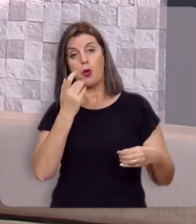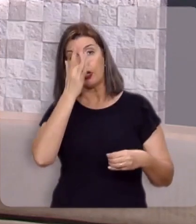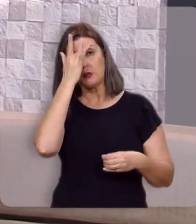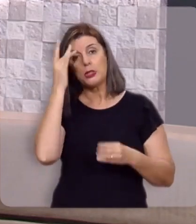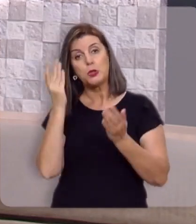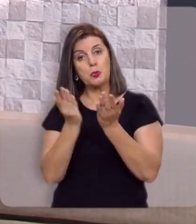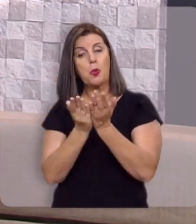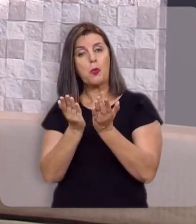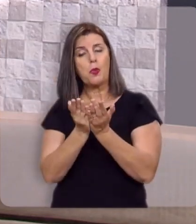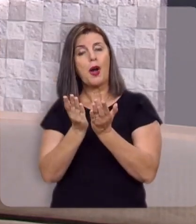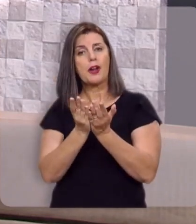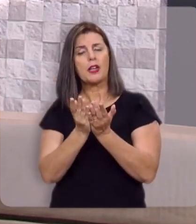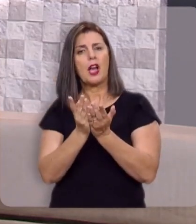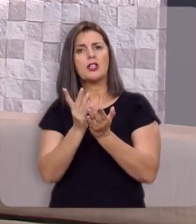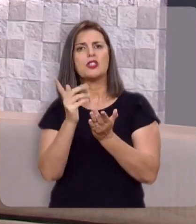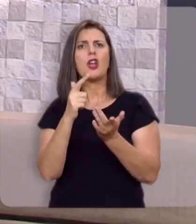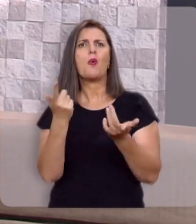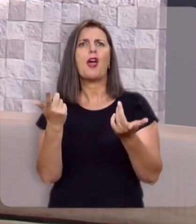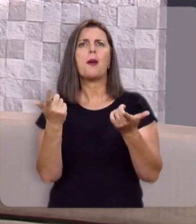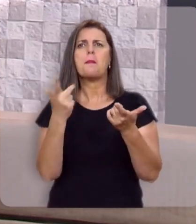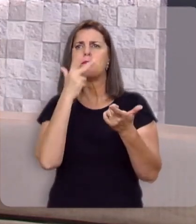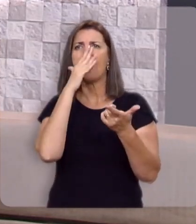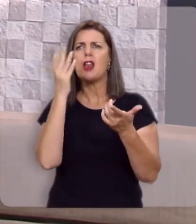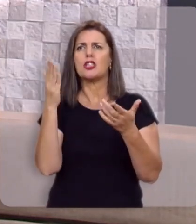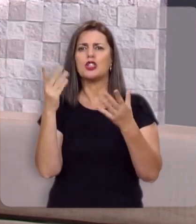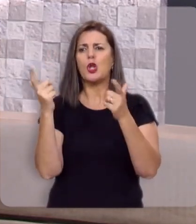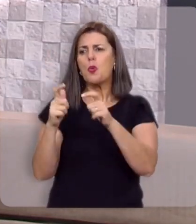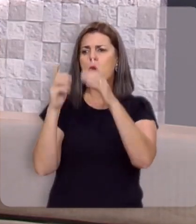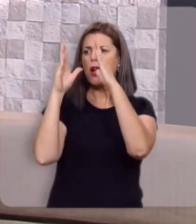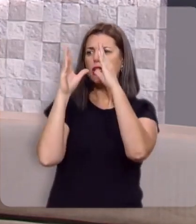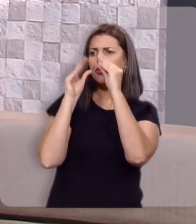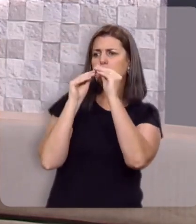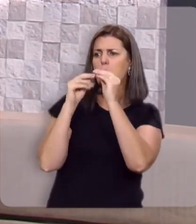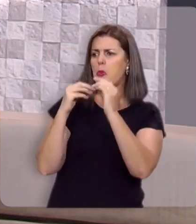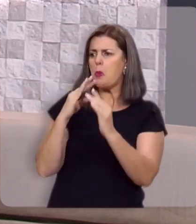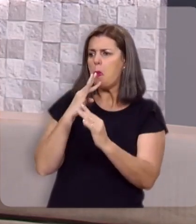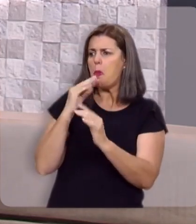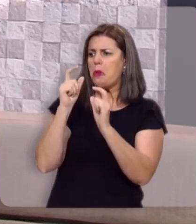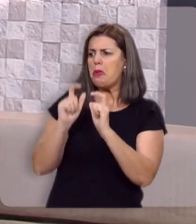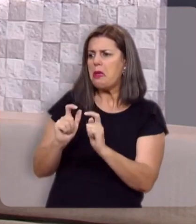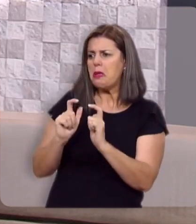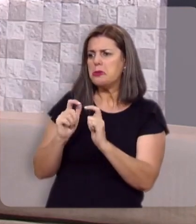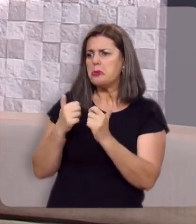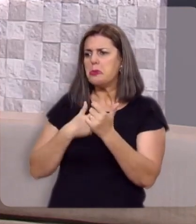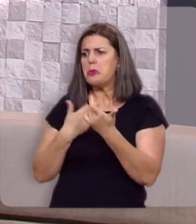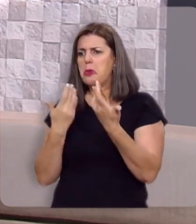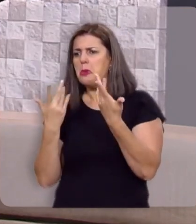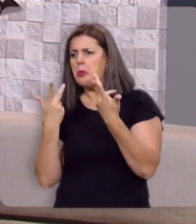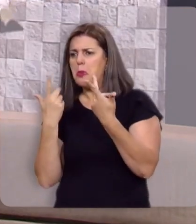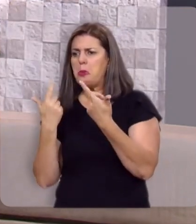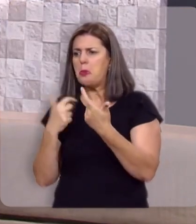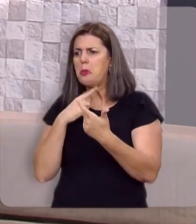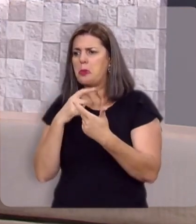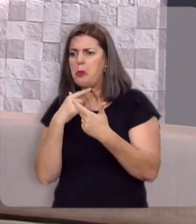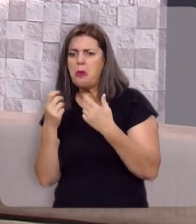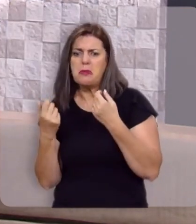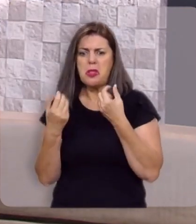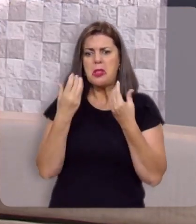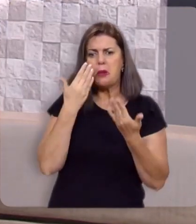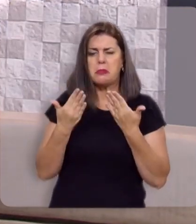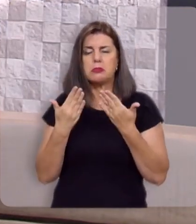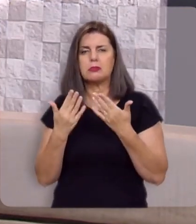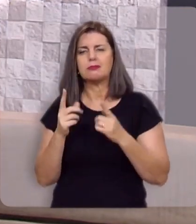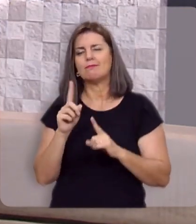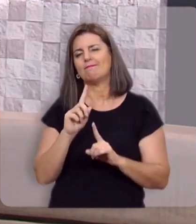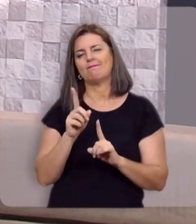cristão não é um pulo no escuro, no desconhecido, no incerto, não, não,